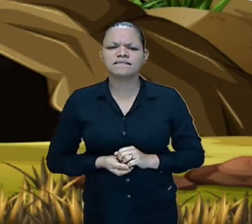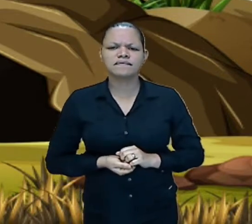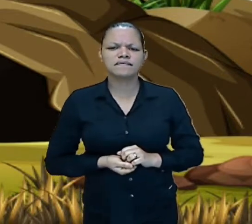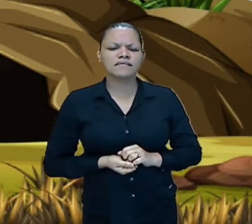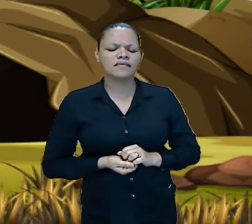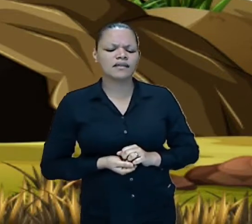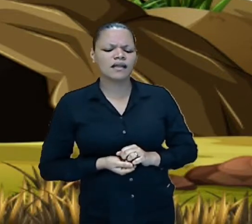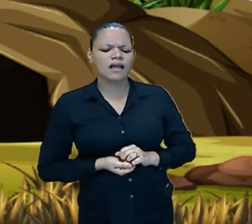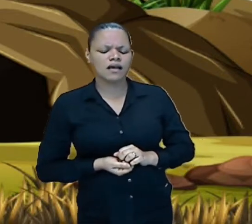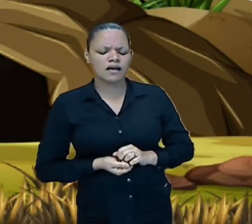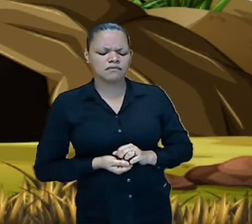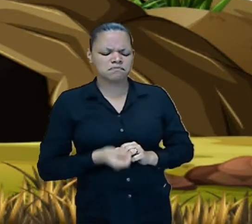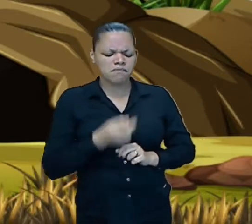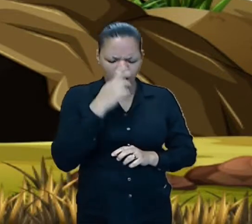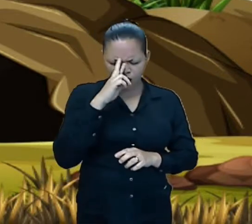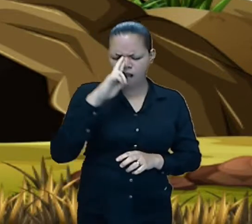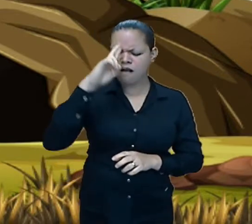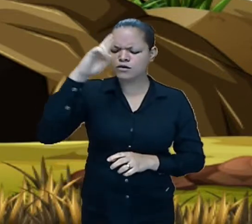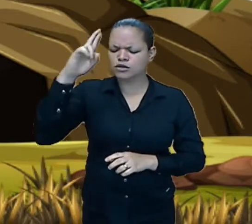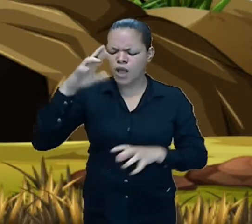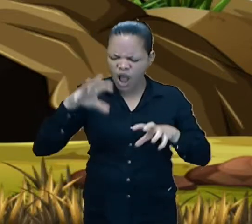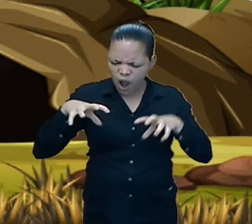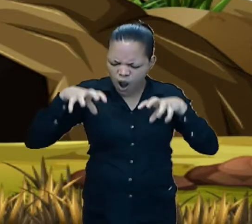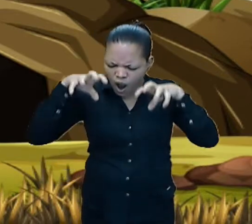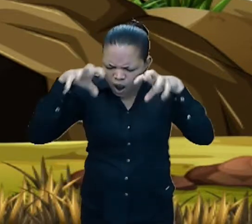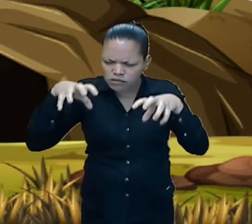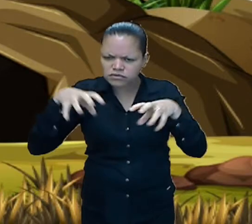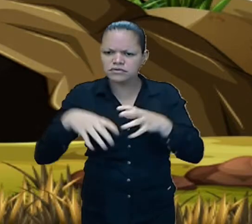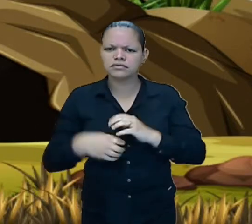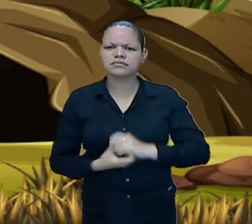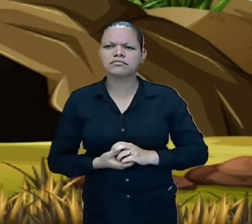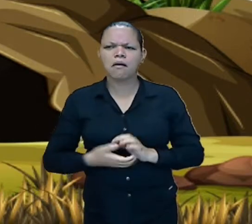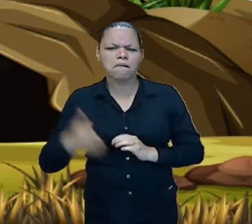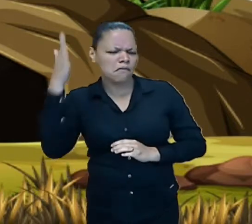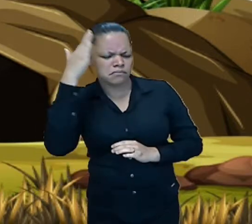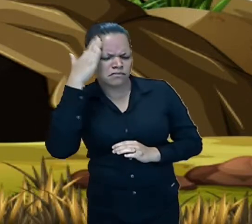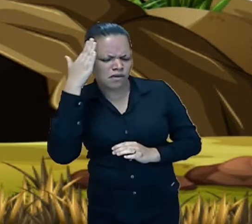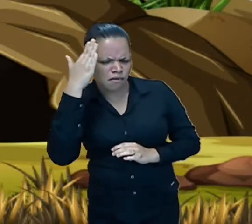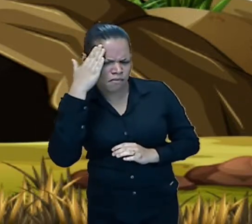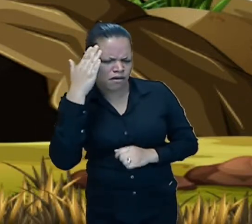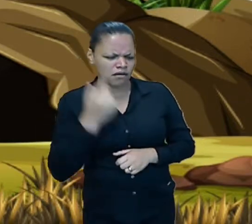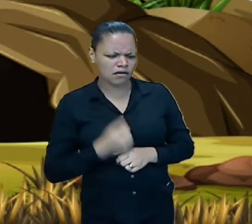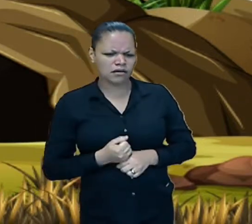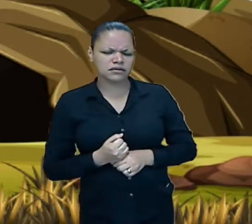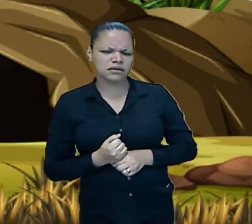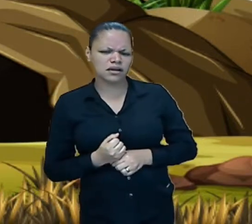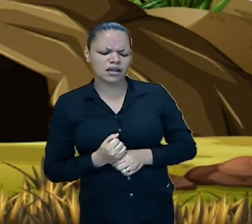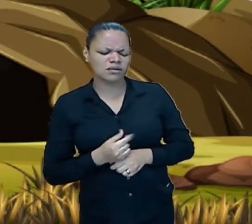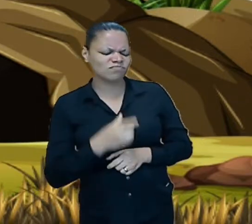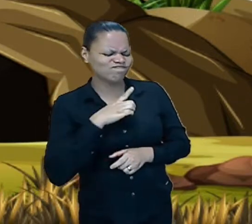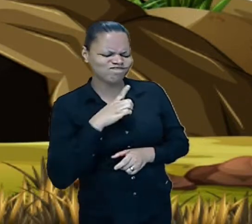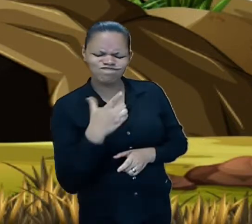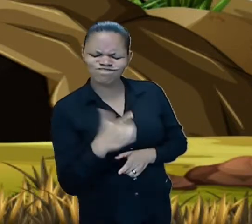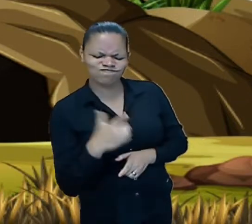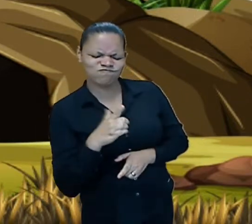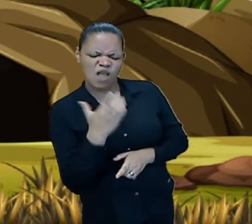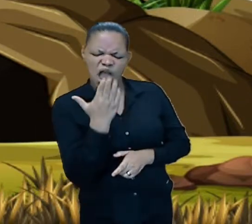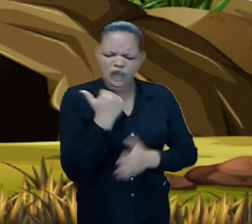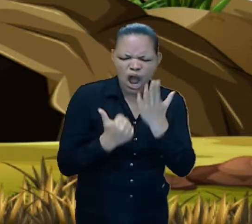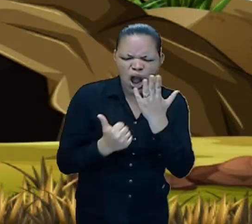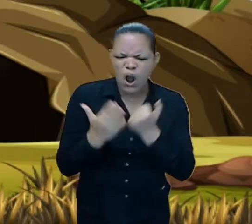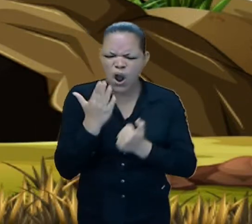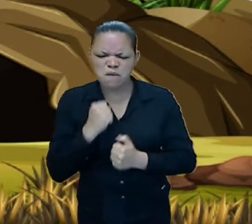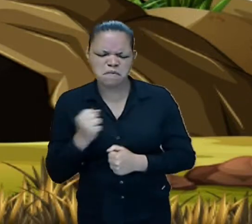Prezado senhor monstro ficamos sabendo que o senhor não tem devorado nenhuma